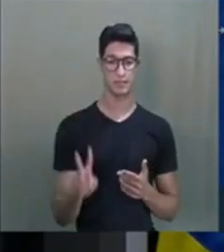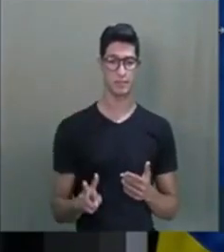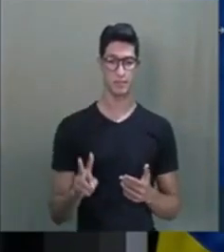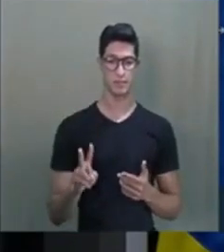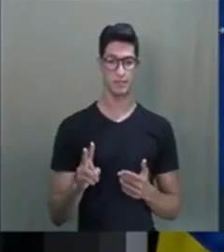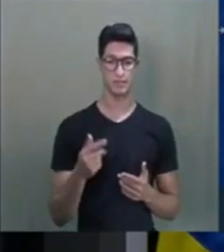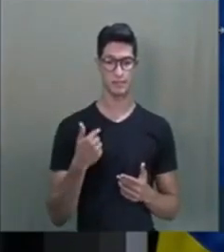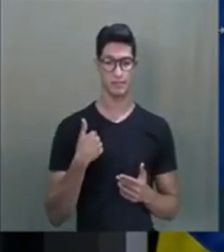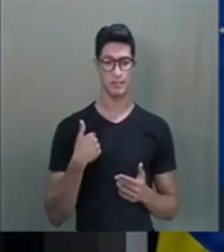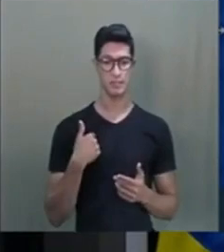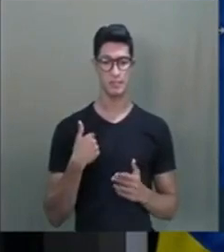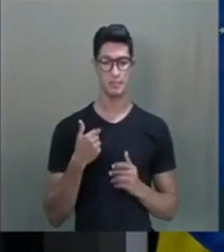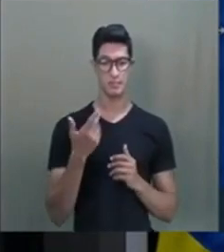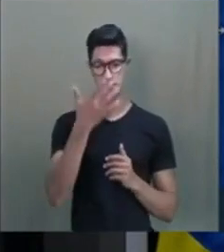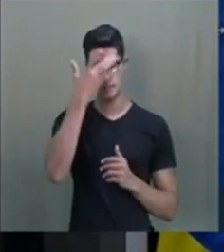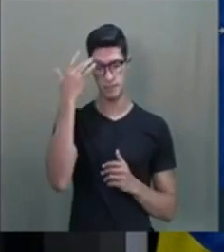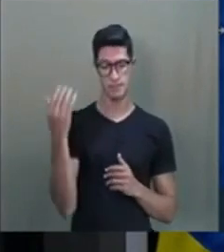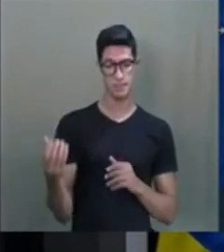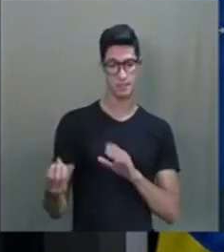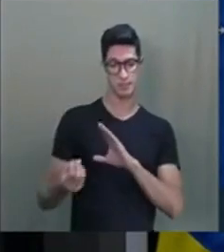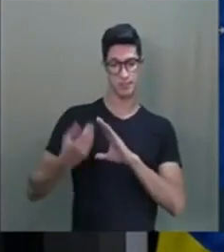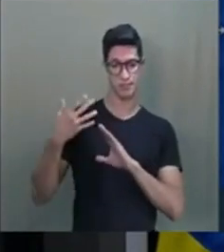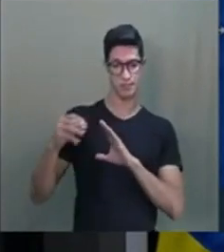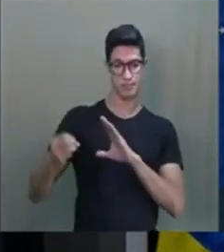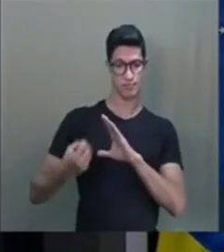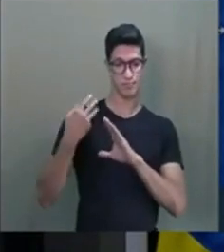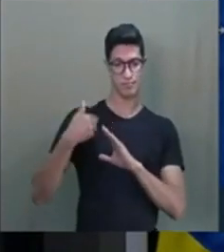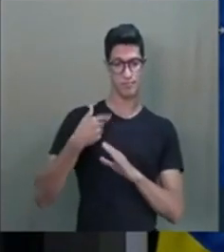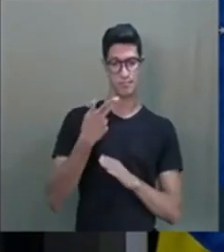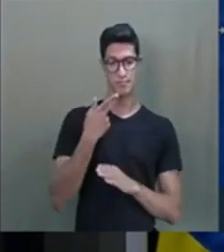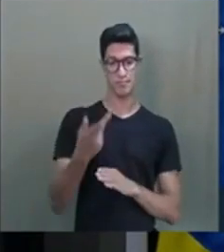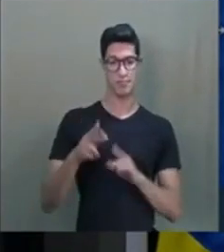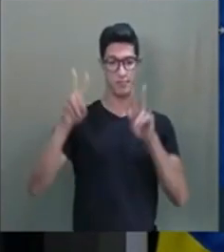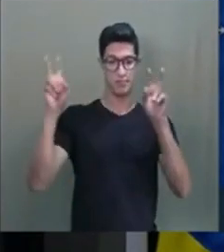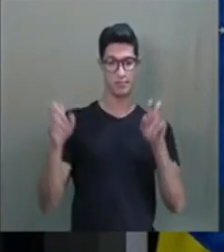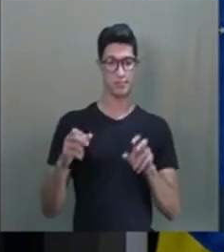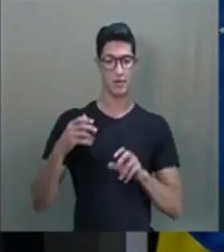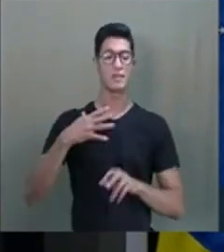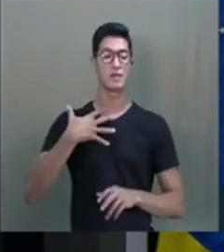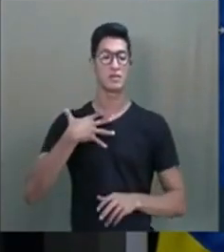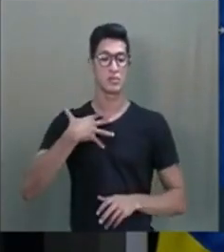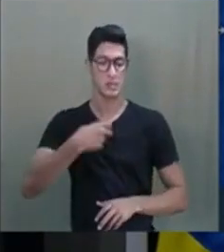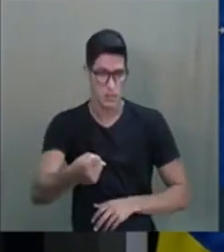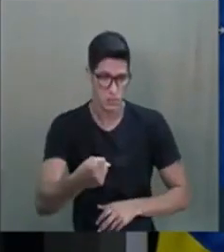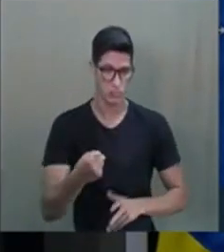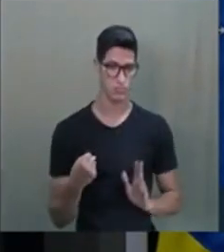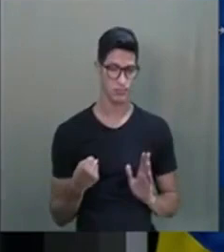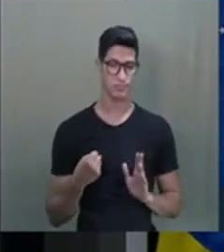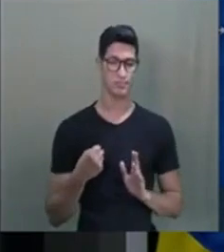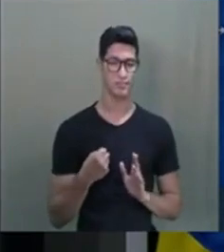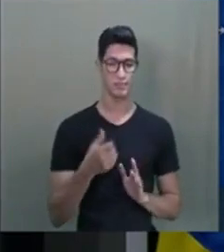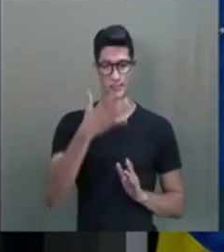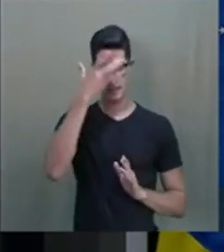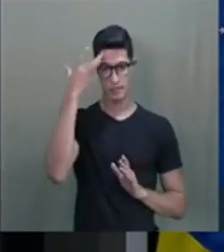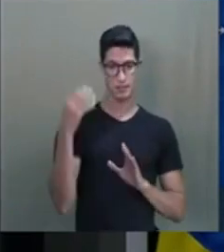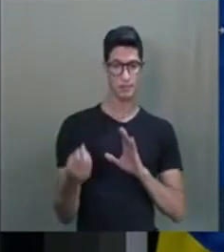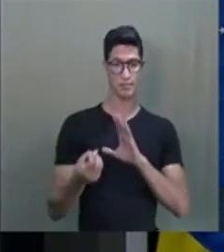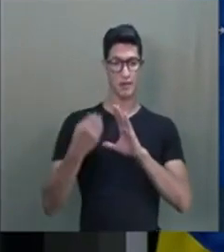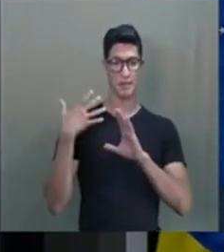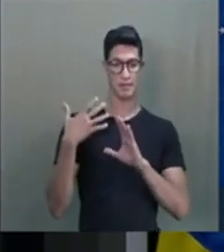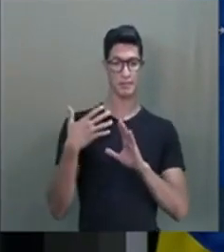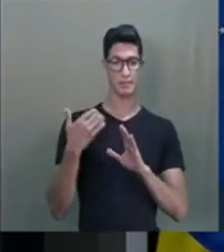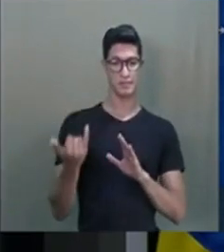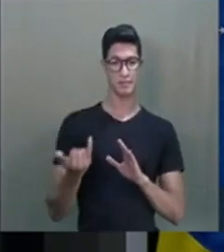eu estava com ele e uma pessoa me mandou uma mensagem, porque eu tinha falado sobre suicídio. E essa pessoa mandou uma